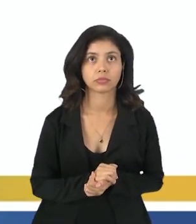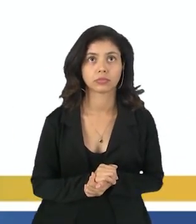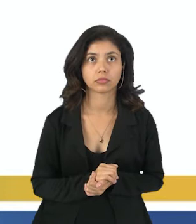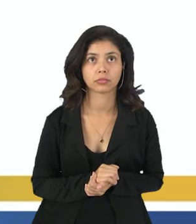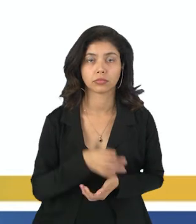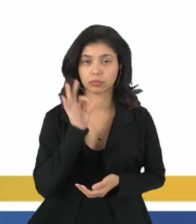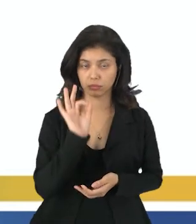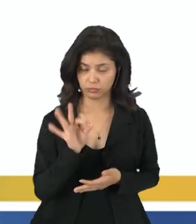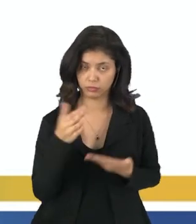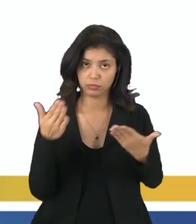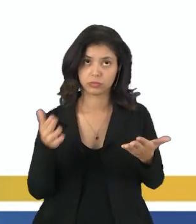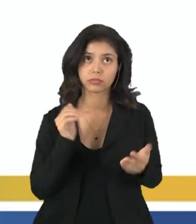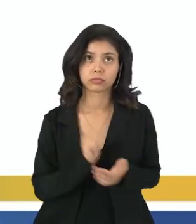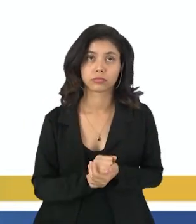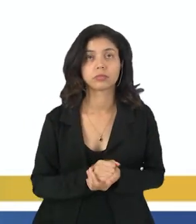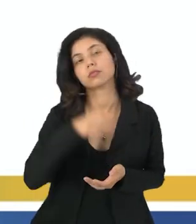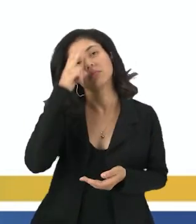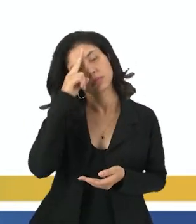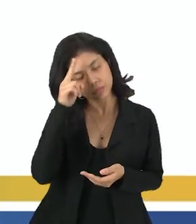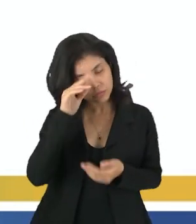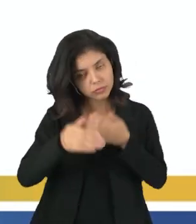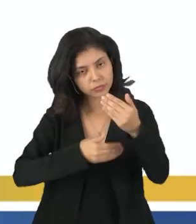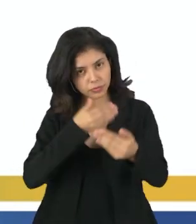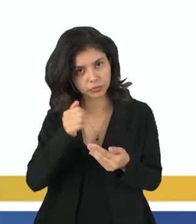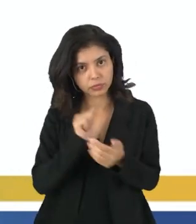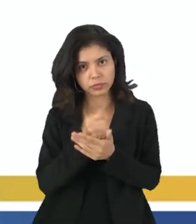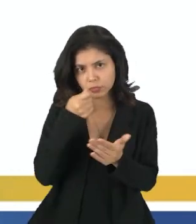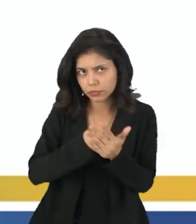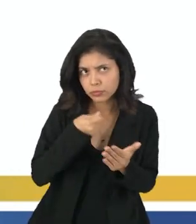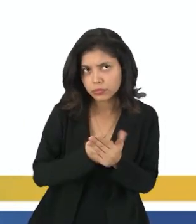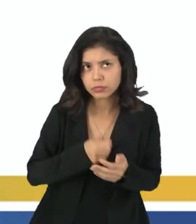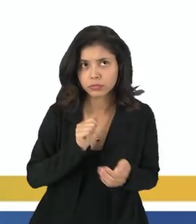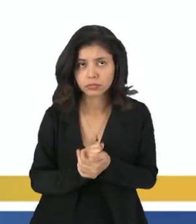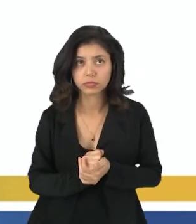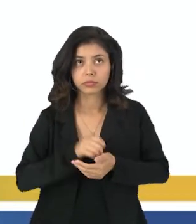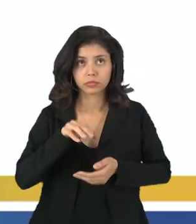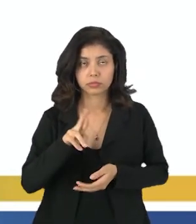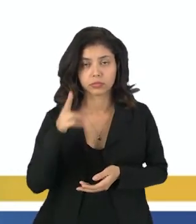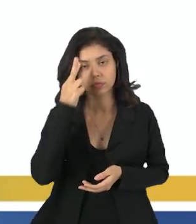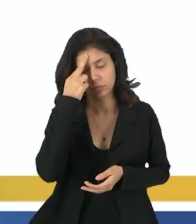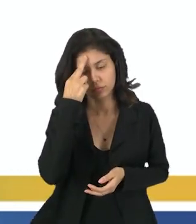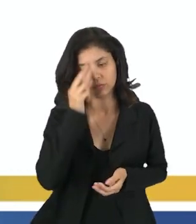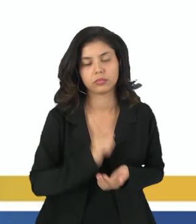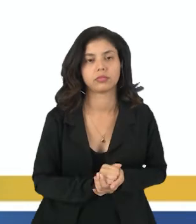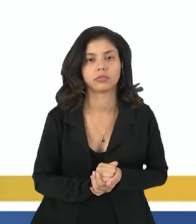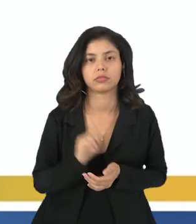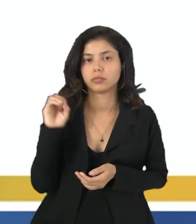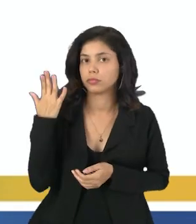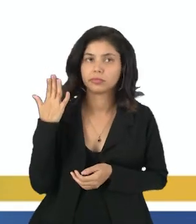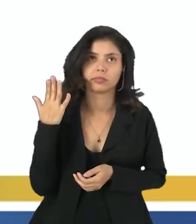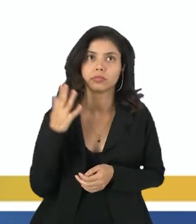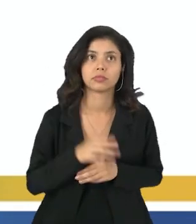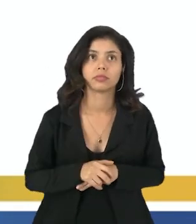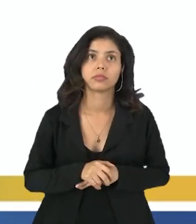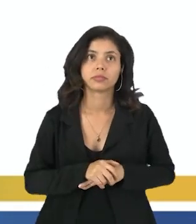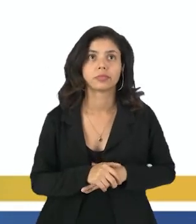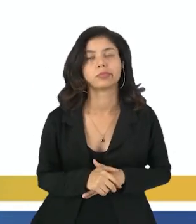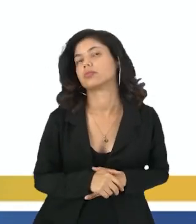Está correto aí, né? Lembrando que isso é um processo forçado ali por um motor, né? Naturalmente, isso não acontece.